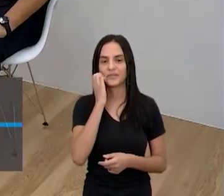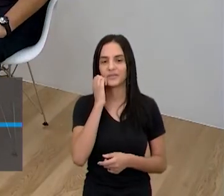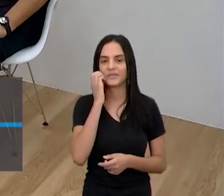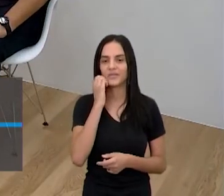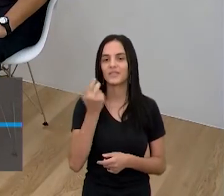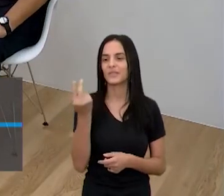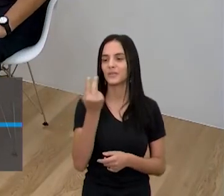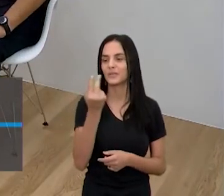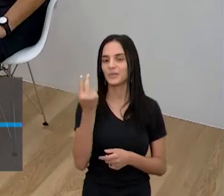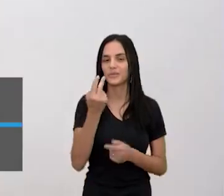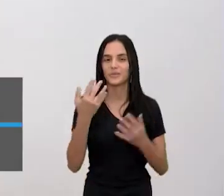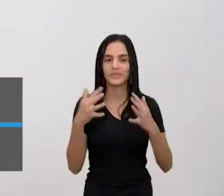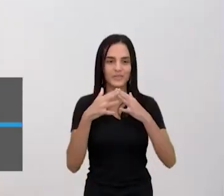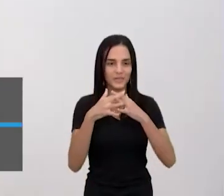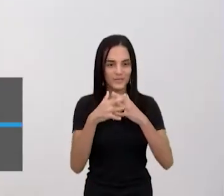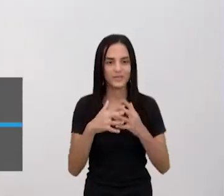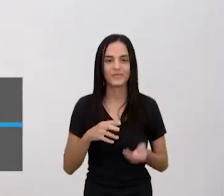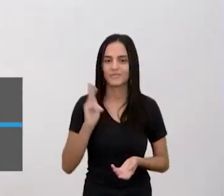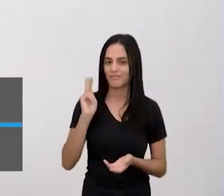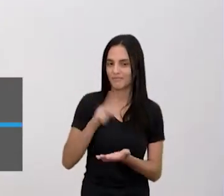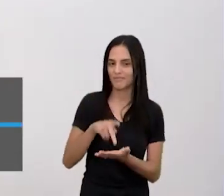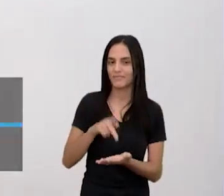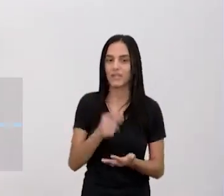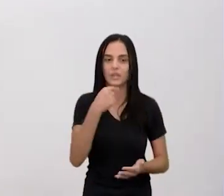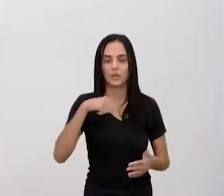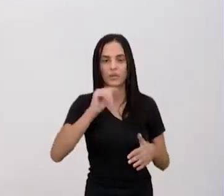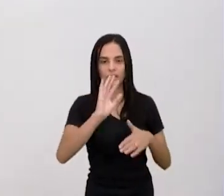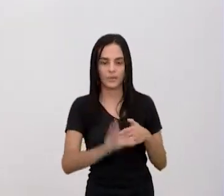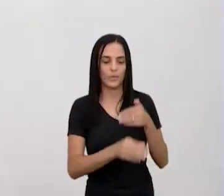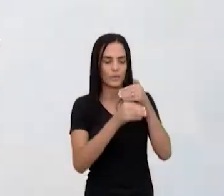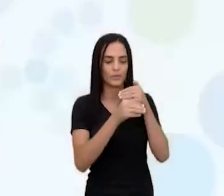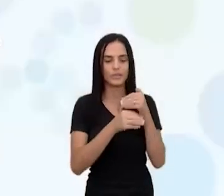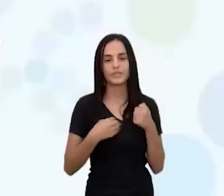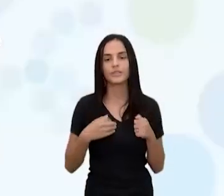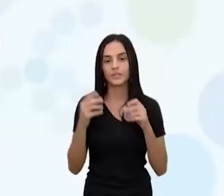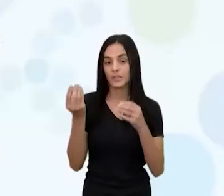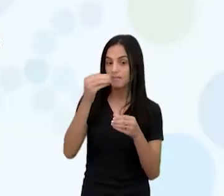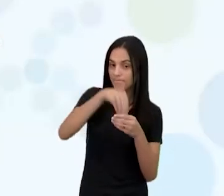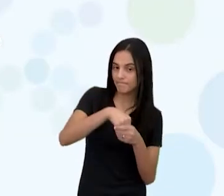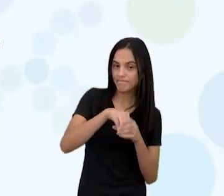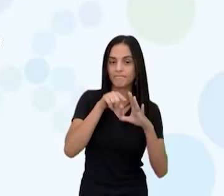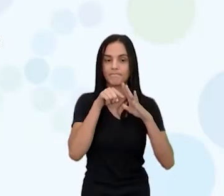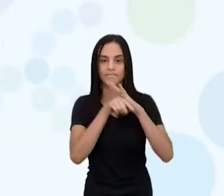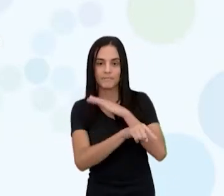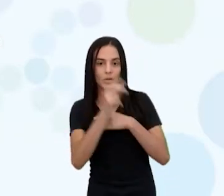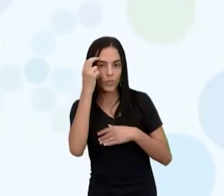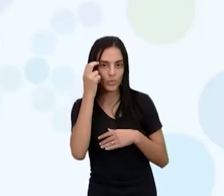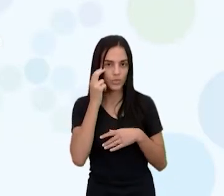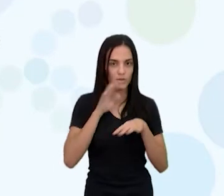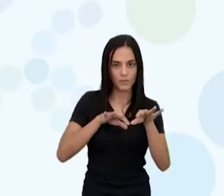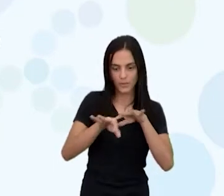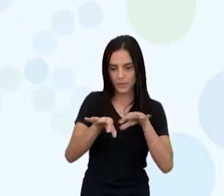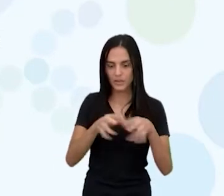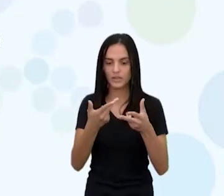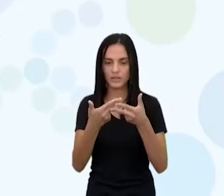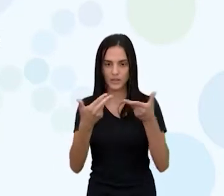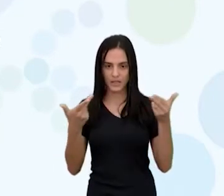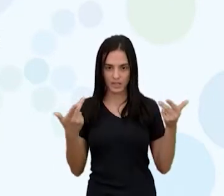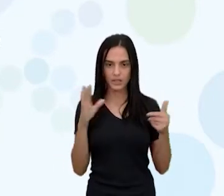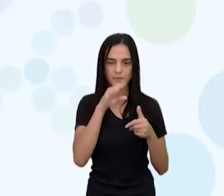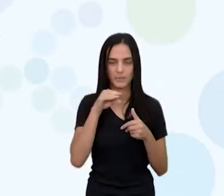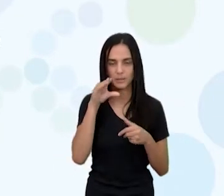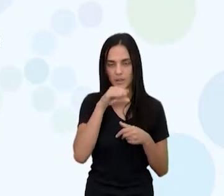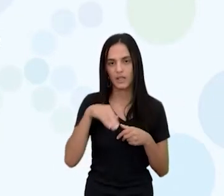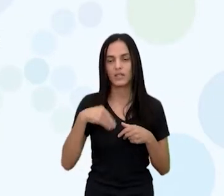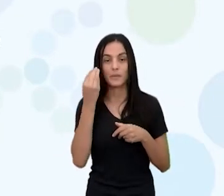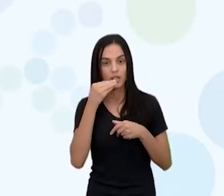Exatamente. Vamos lá, então. E nós estamos, então, num componente aí que faz parte do aprofundamento, cultura e movimento, diferentes formas de narrar a